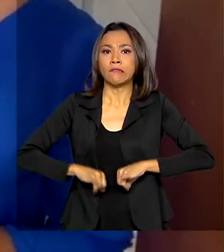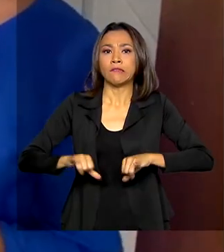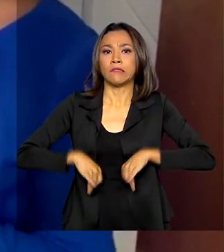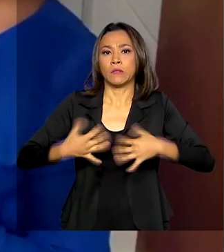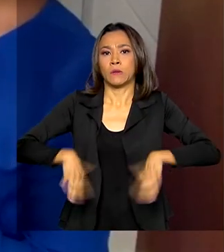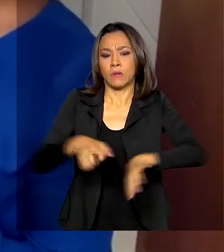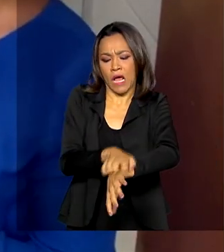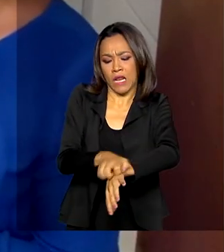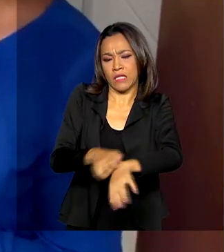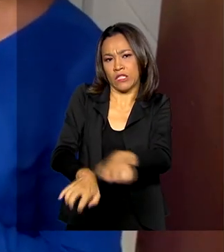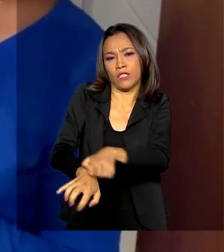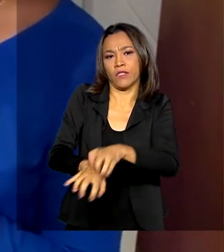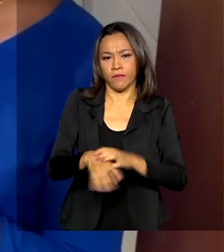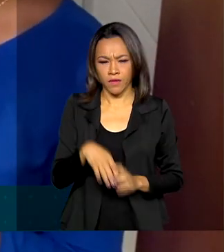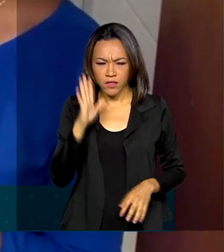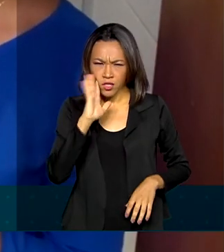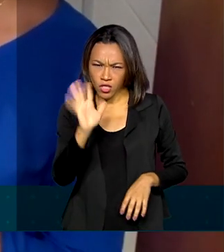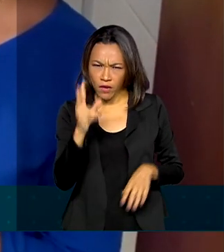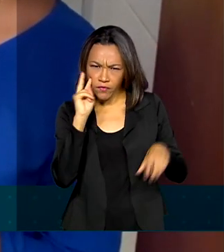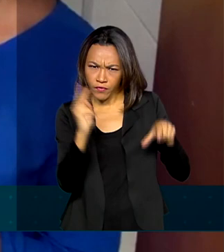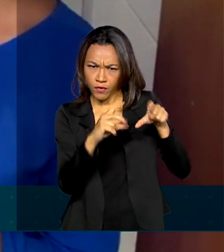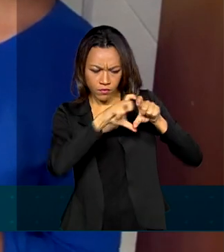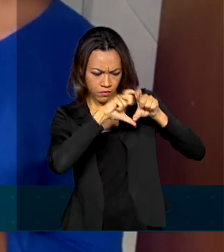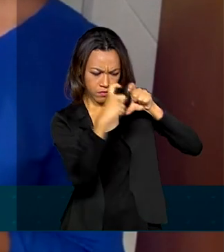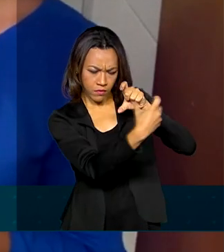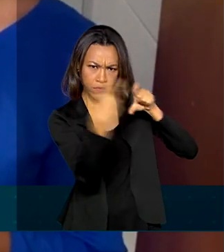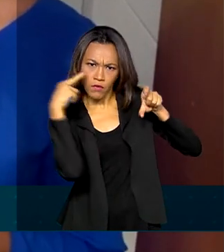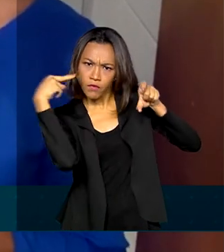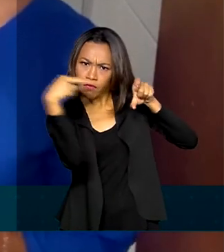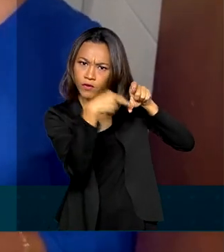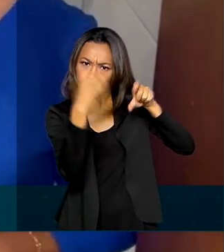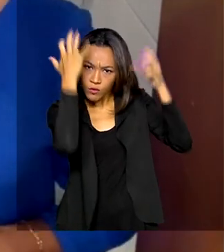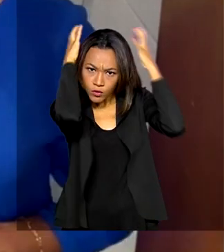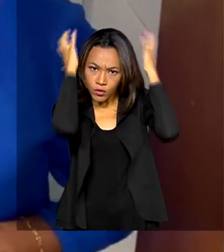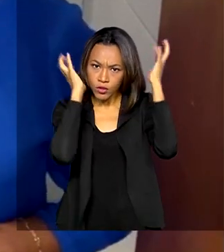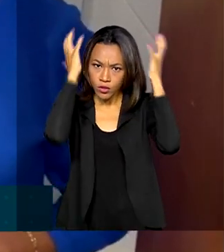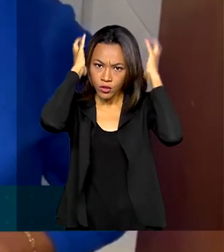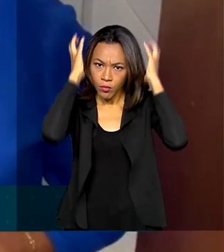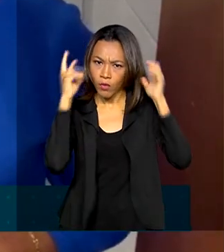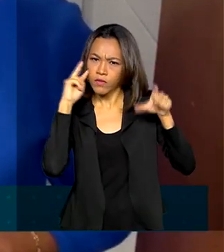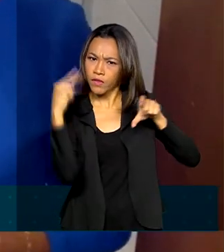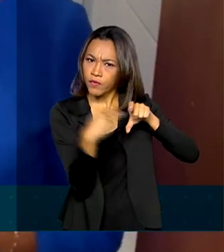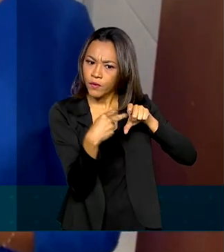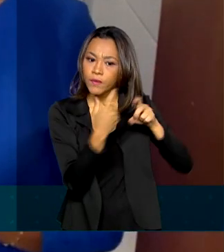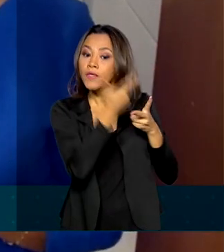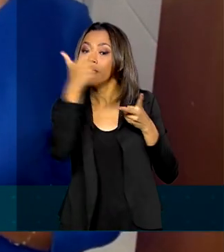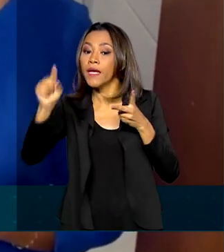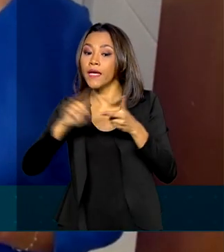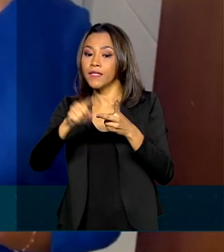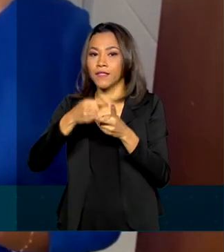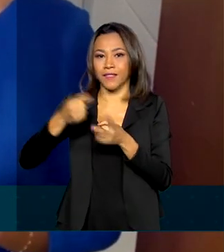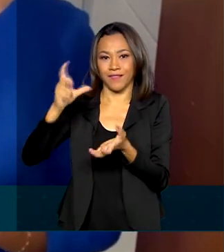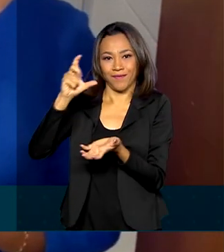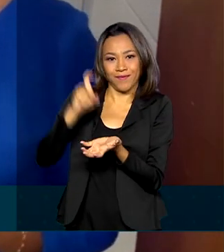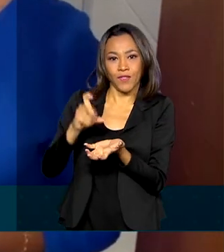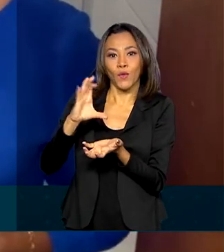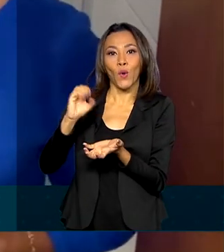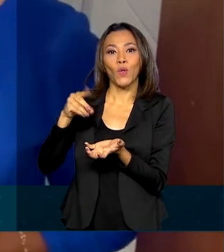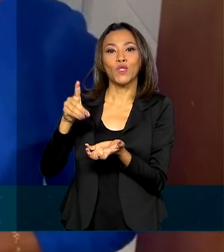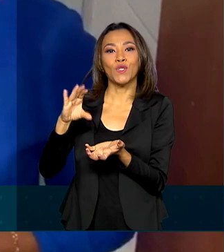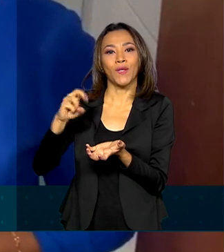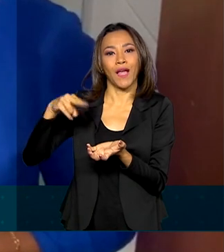Você já leu o que está escrito nesse rótulo aqui do shampoo? E nesse aqui do condicionador?